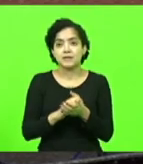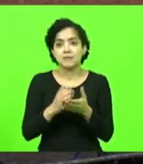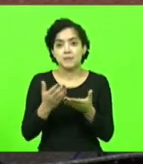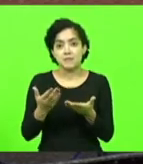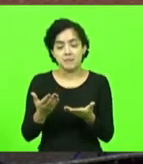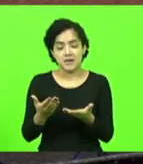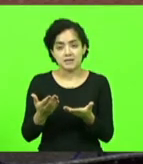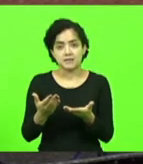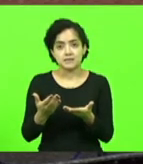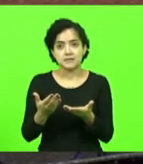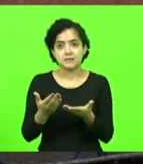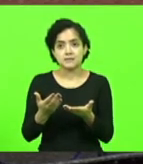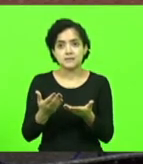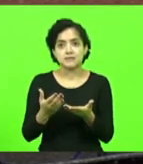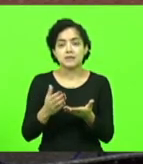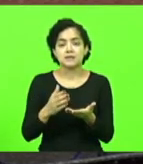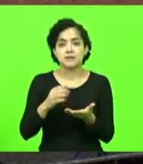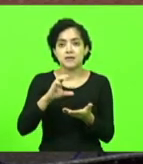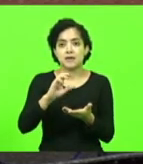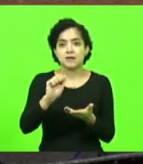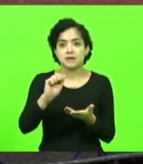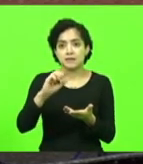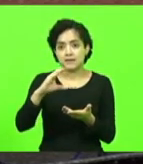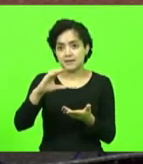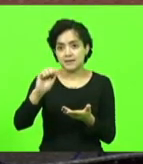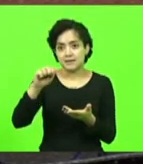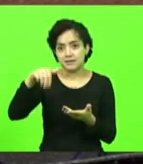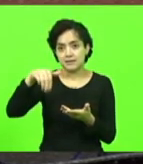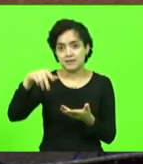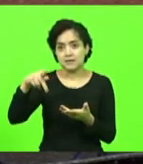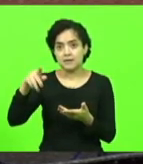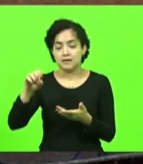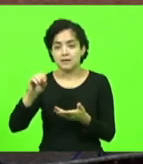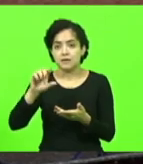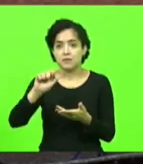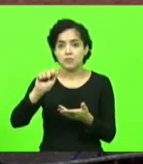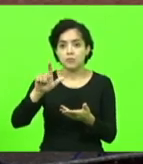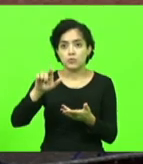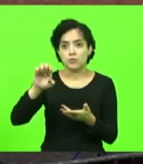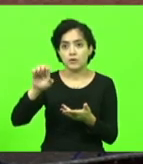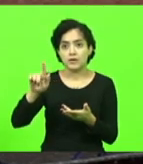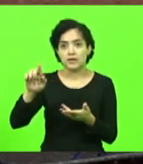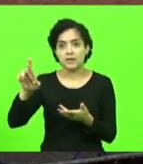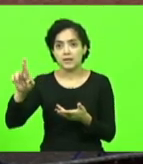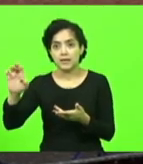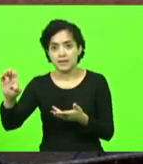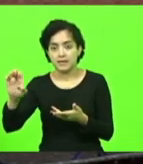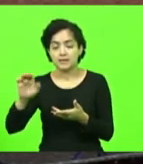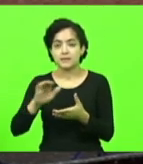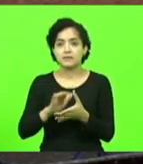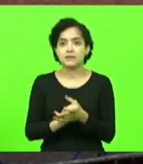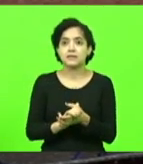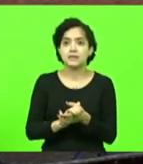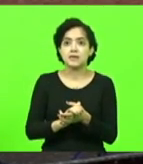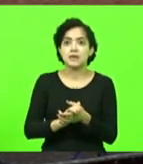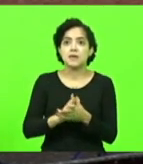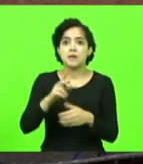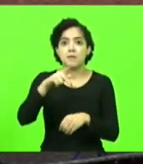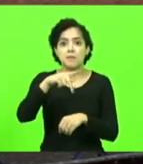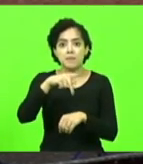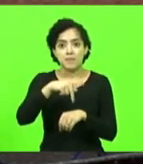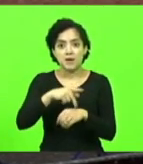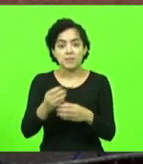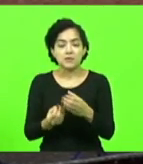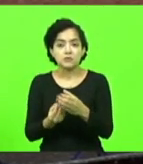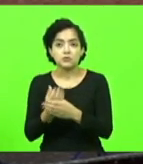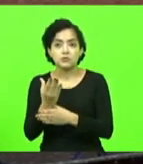mas Campo Alegre, Rio Negrinho, Mafra, Itaiópolis, Papanduva, Monte